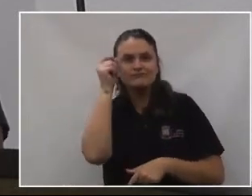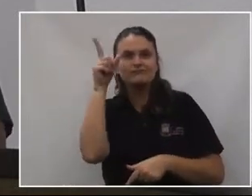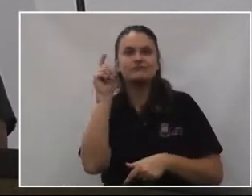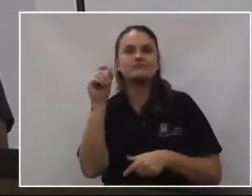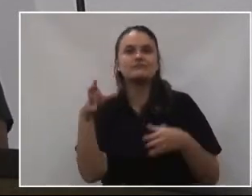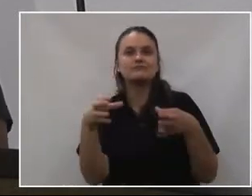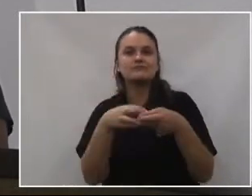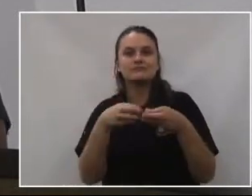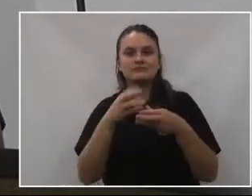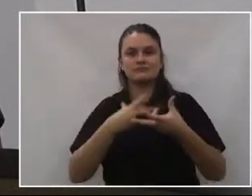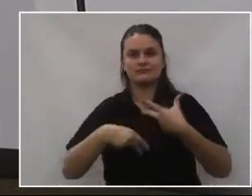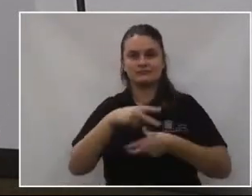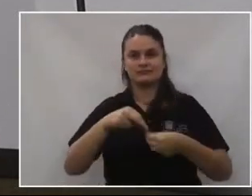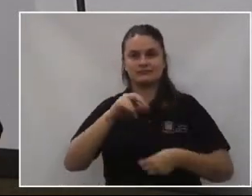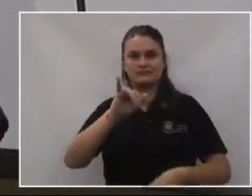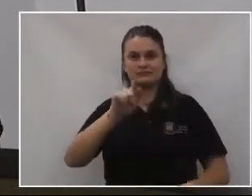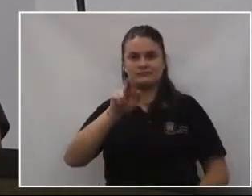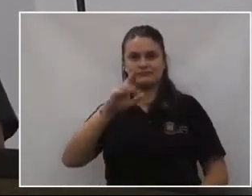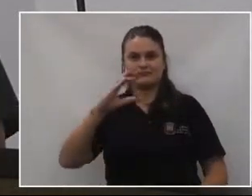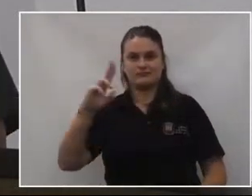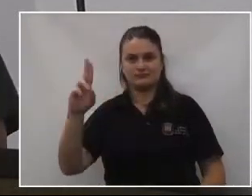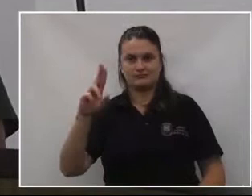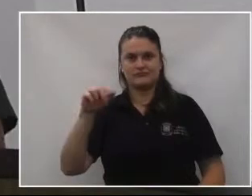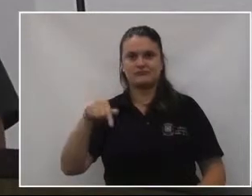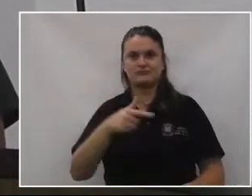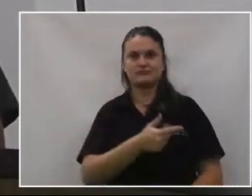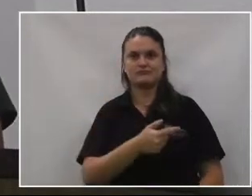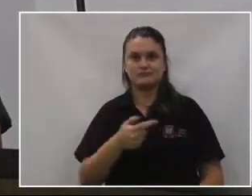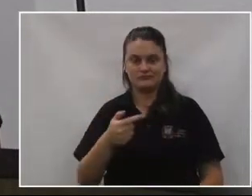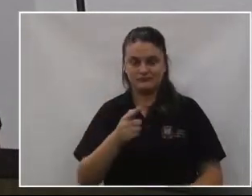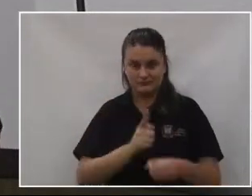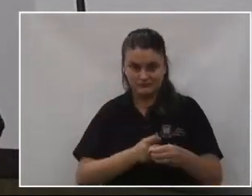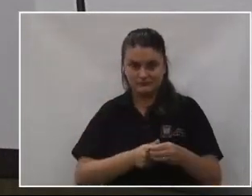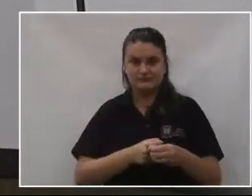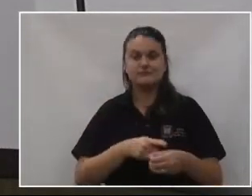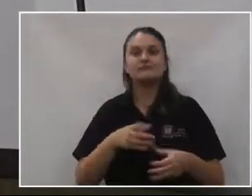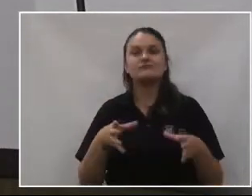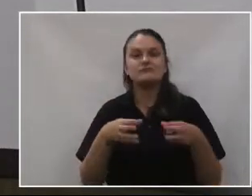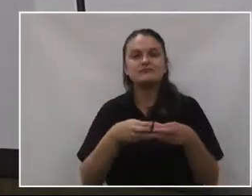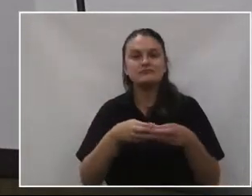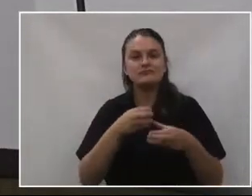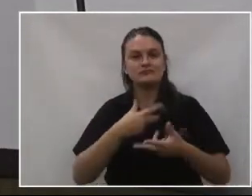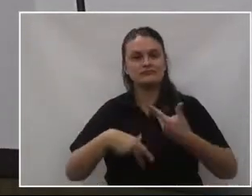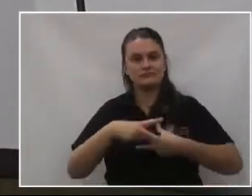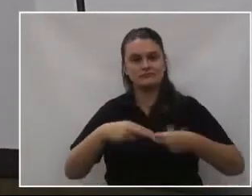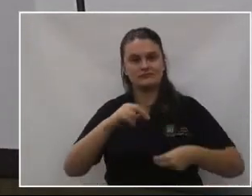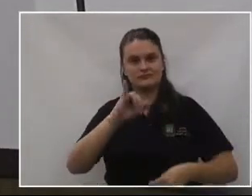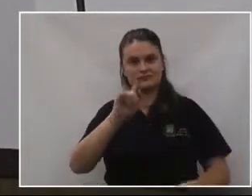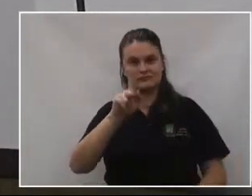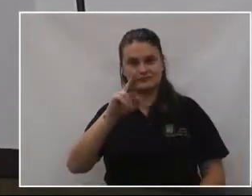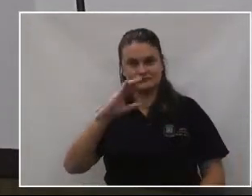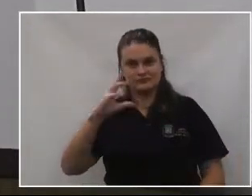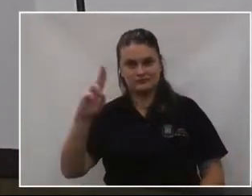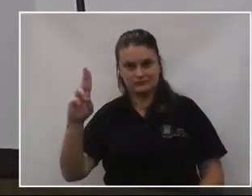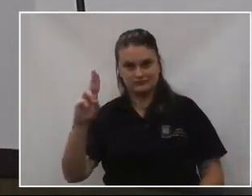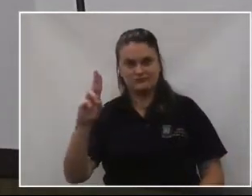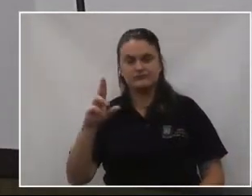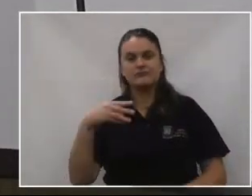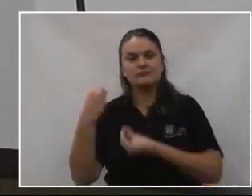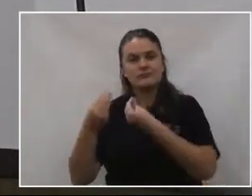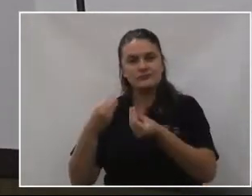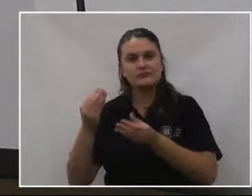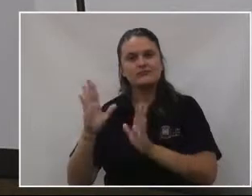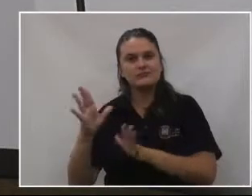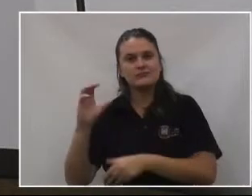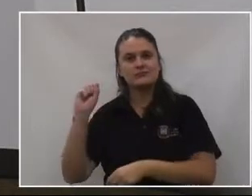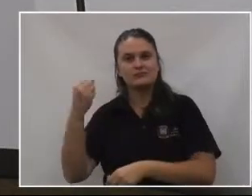Grupo Escoteiro Iguaçu aqui nas nossas cidades. O Grupo Escoteiro Iguaçu, já, como ele está há